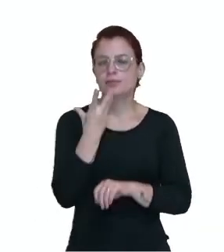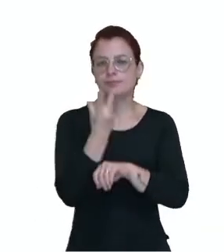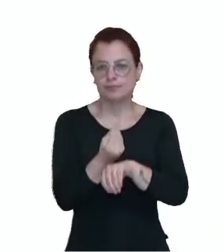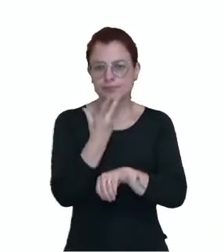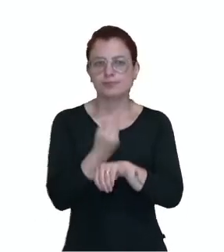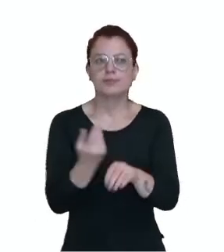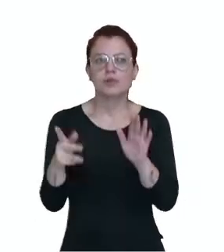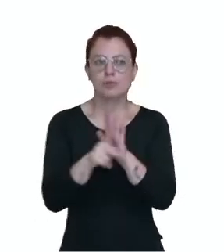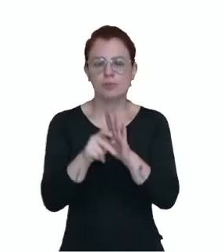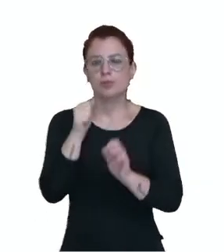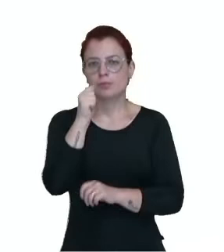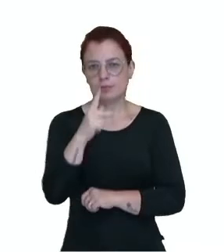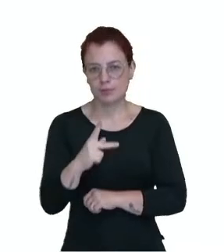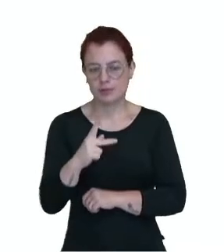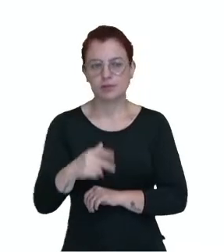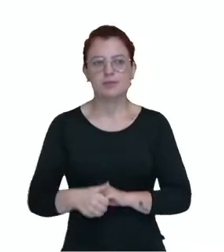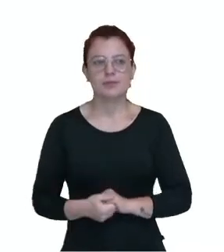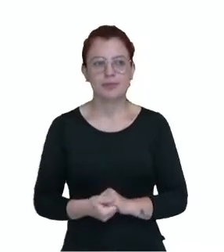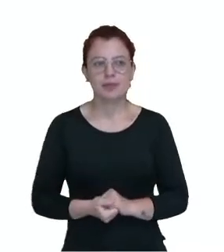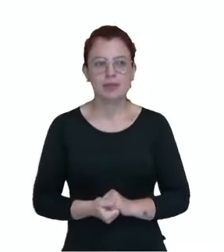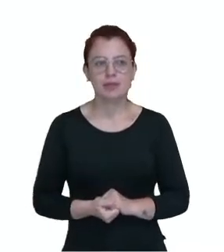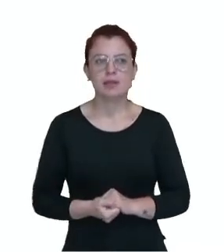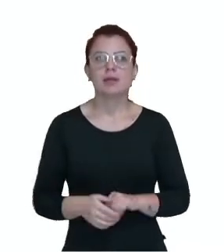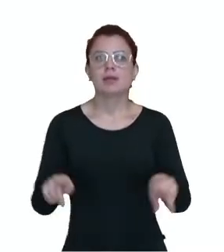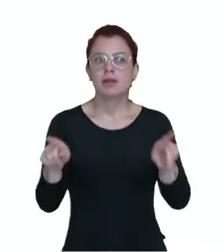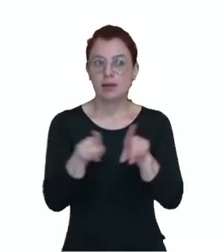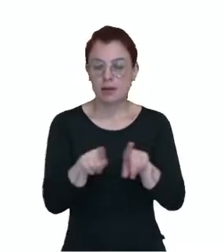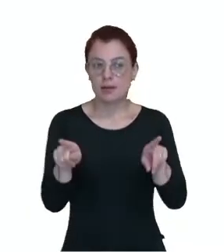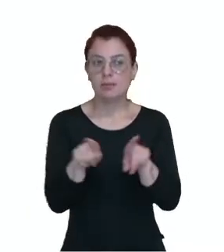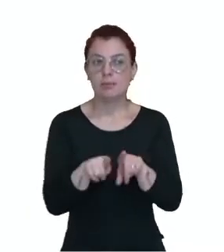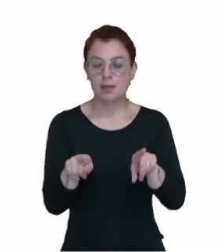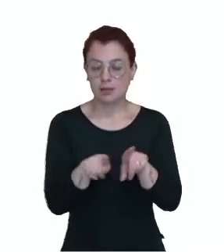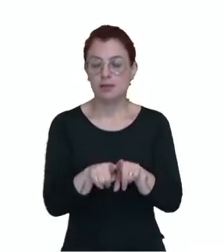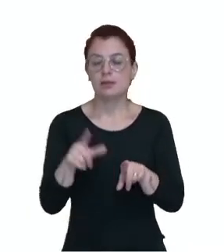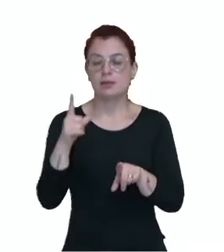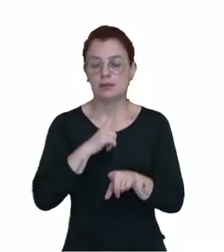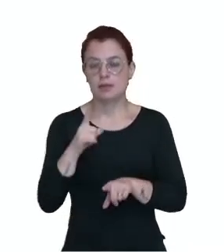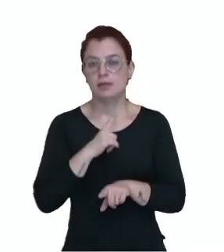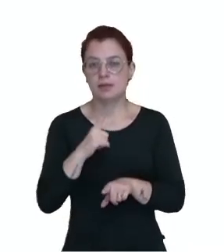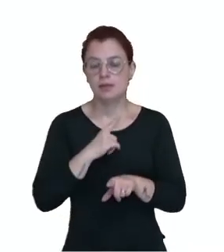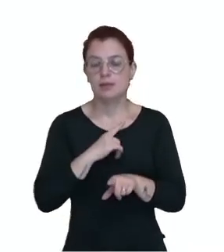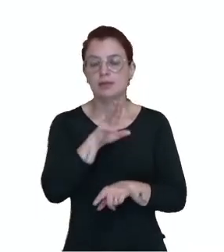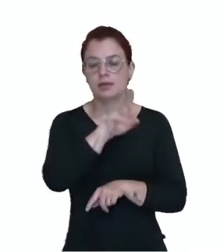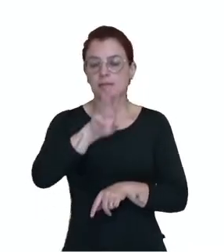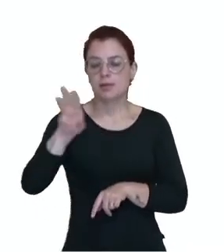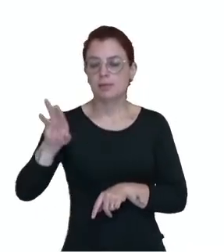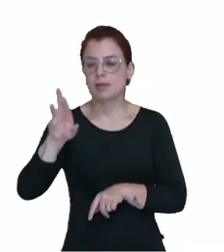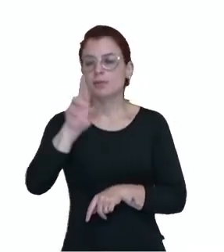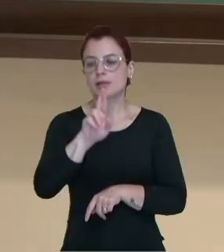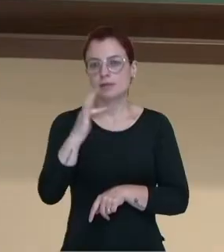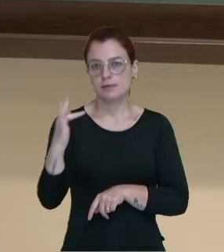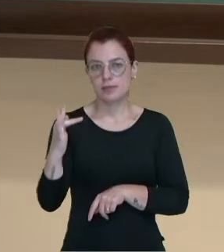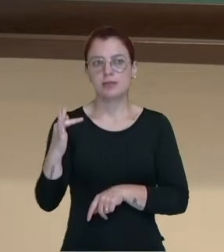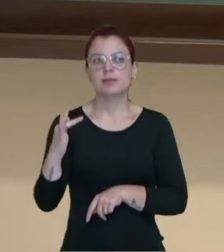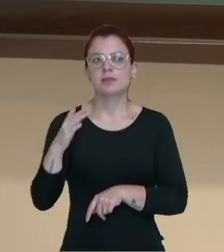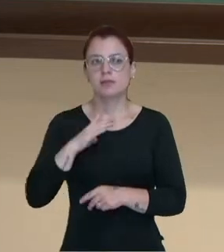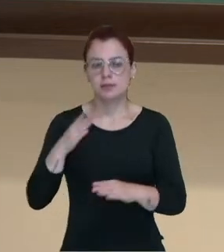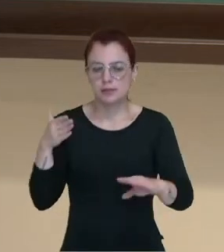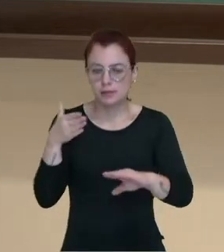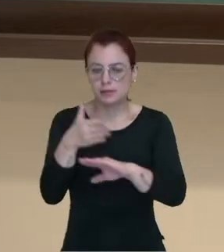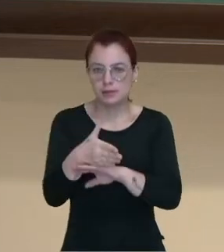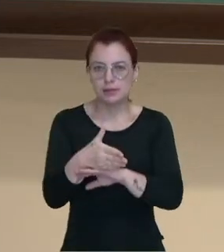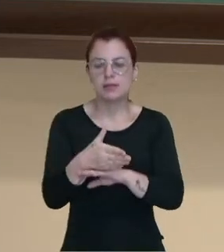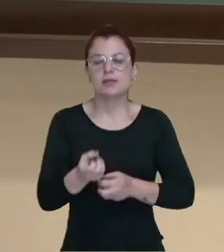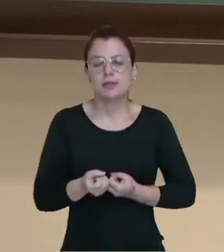nos aplicativos de celular. Ou ainda pessoal, pelo site da Receita Federal. Você entra e já declara,